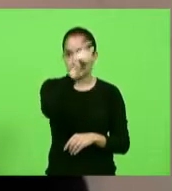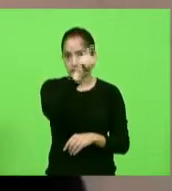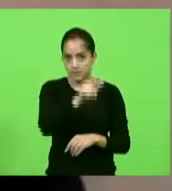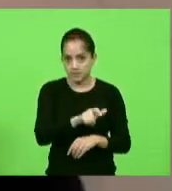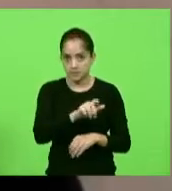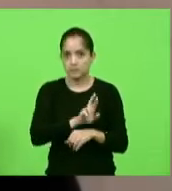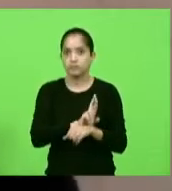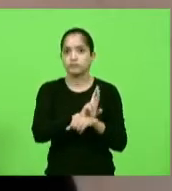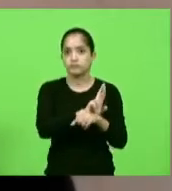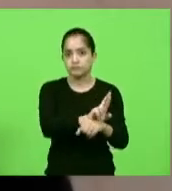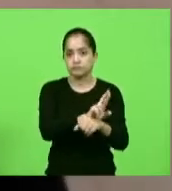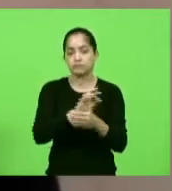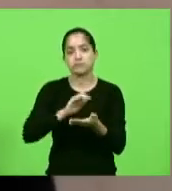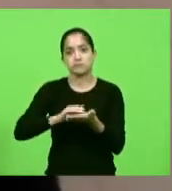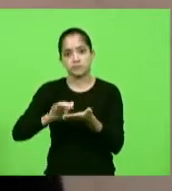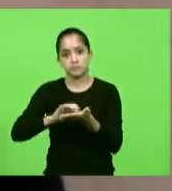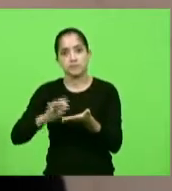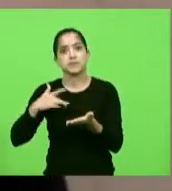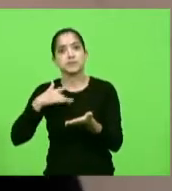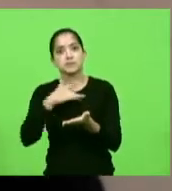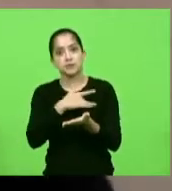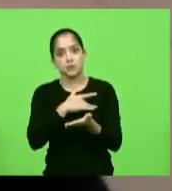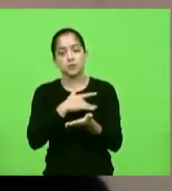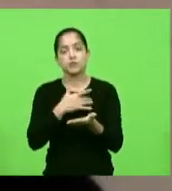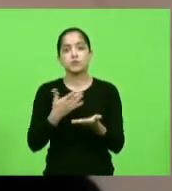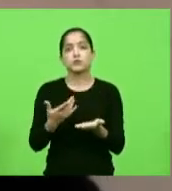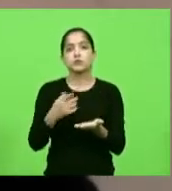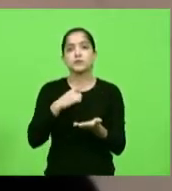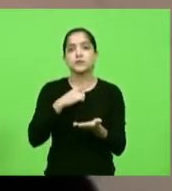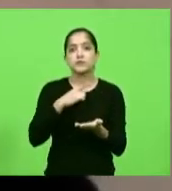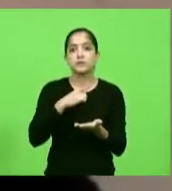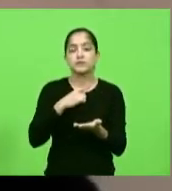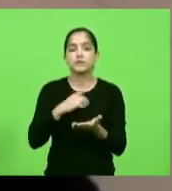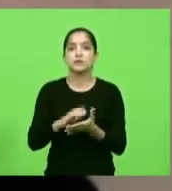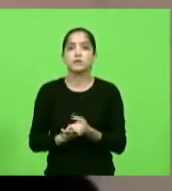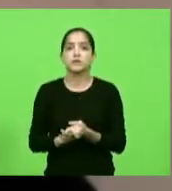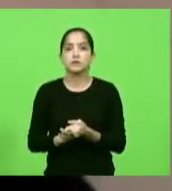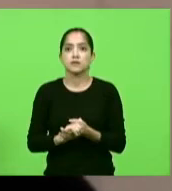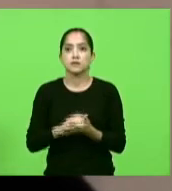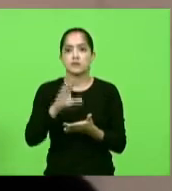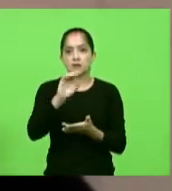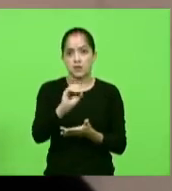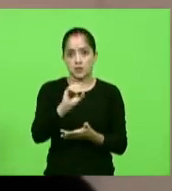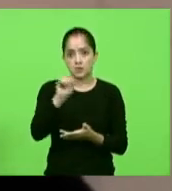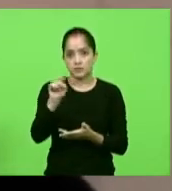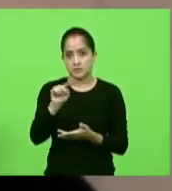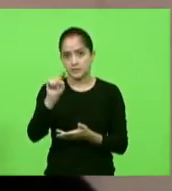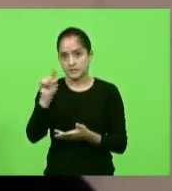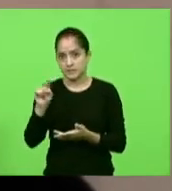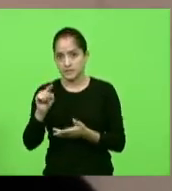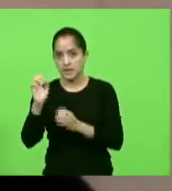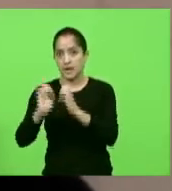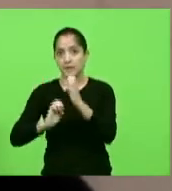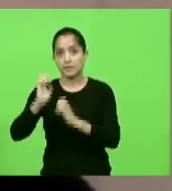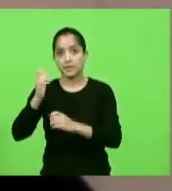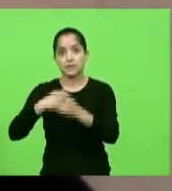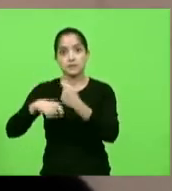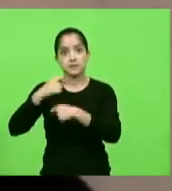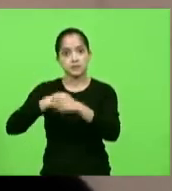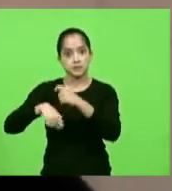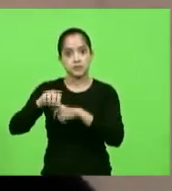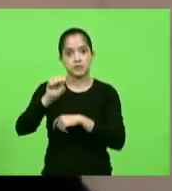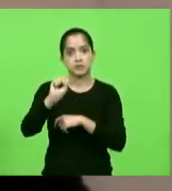representantes da Secretaria de Estado da Saúde, também da OZZ, que é a empresa que administra o